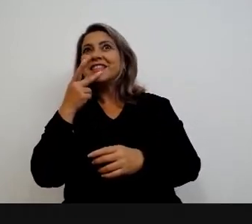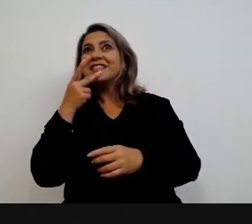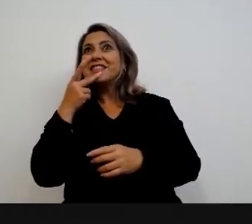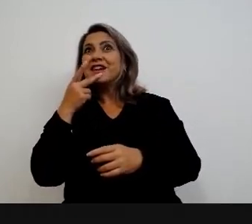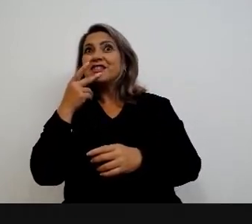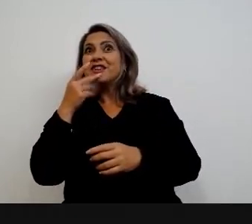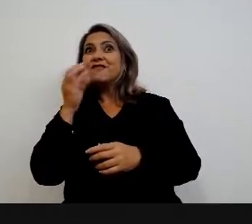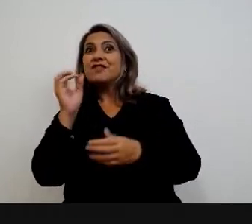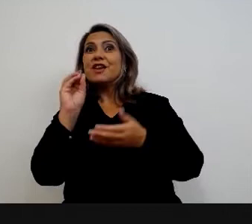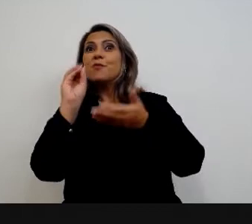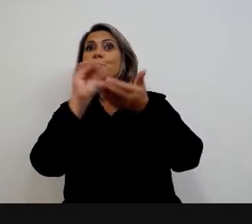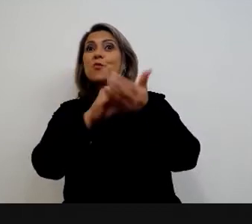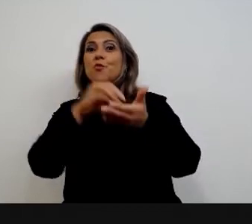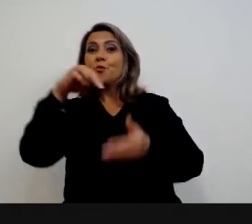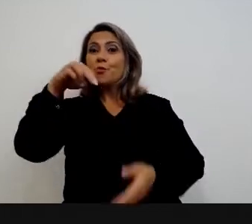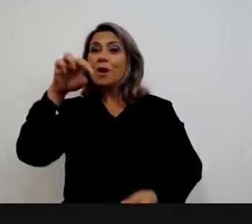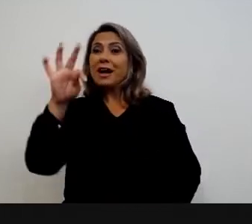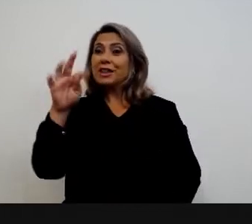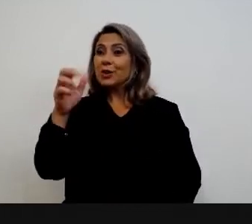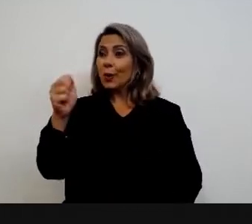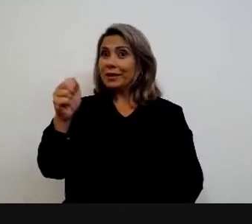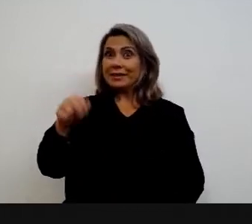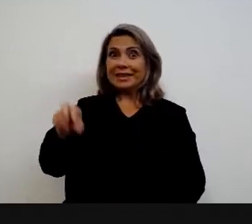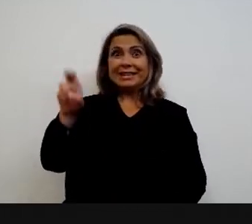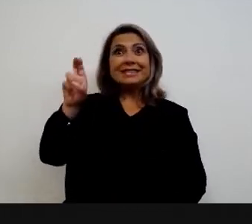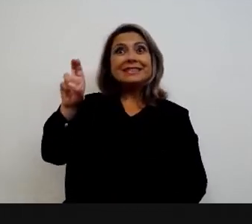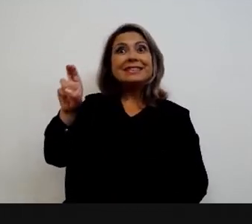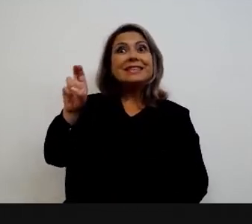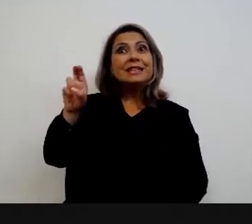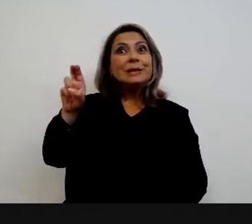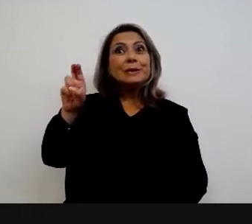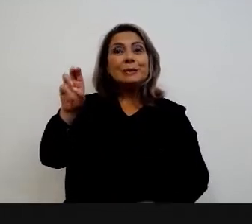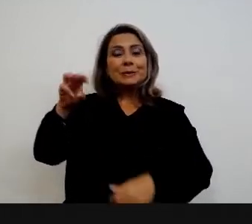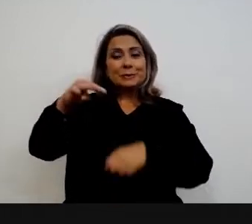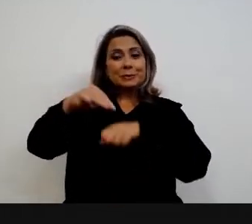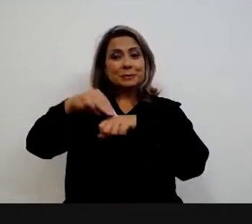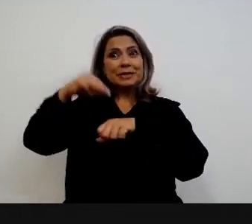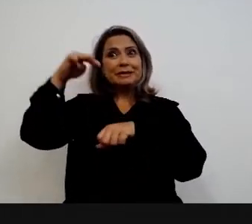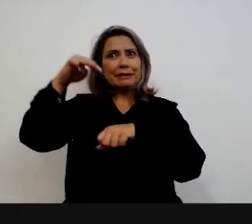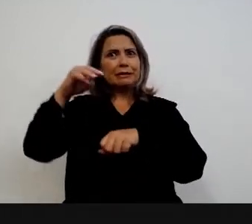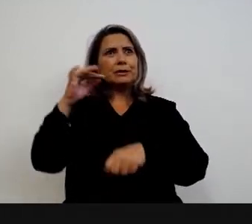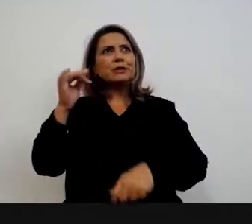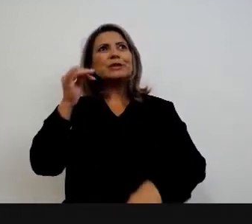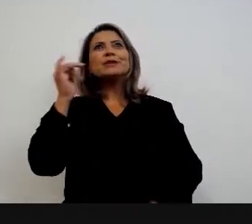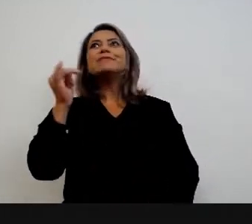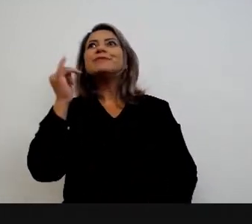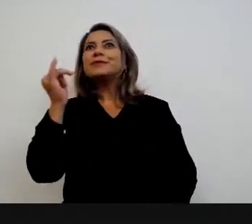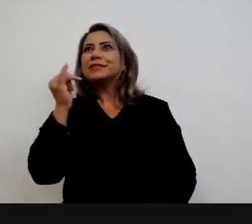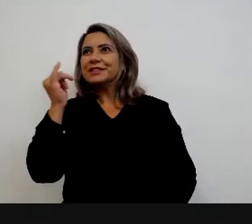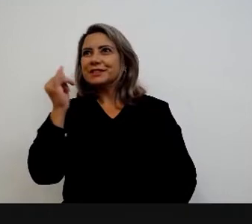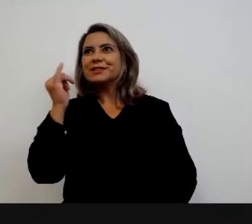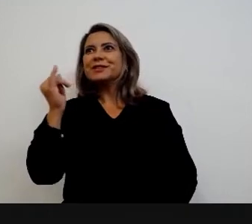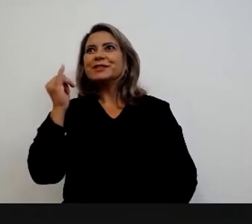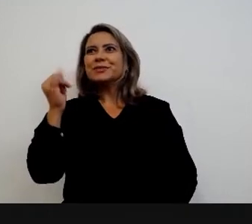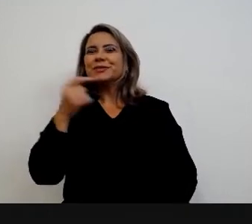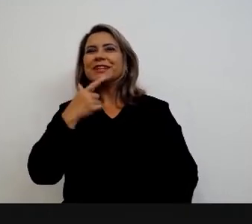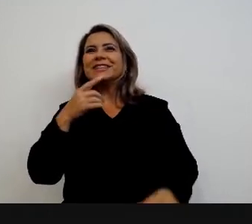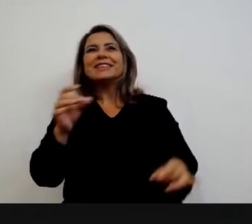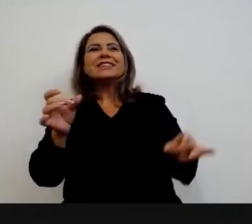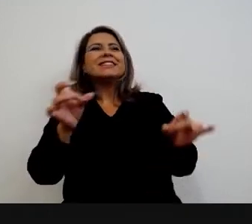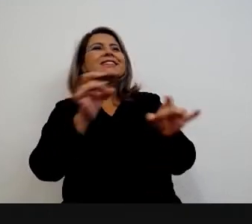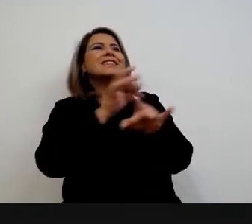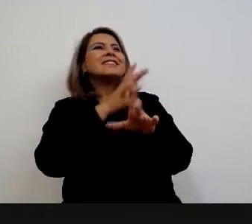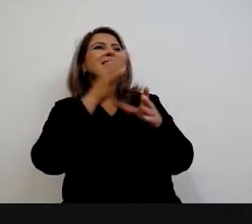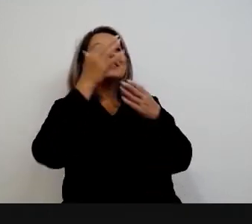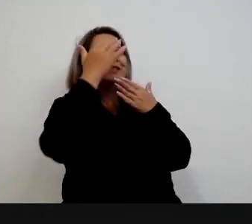mestrado profissional. Isso também merece destaque aqui na casa. Então, senhores, eu, encerrando,